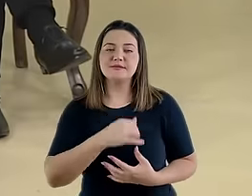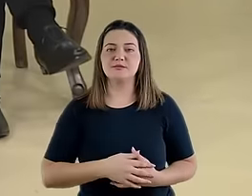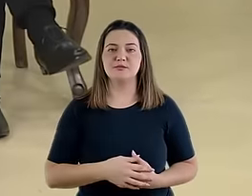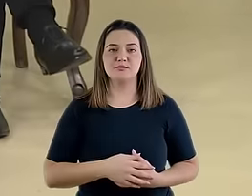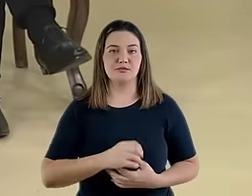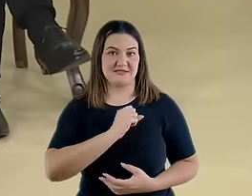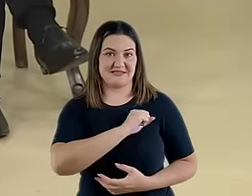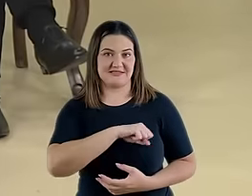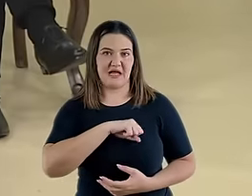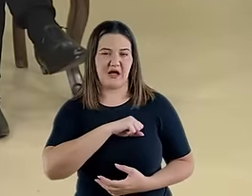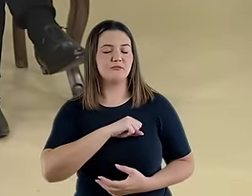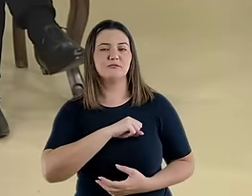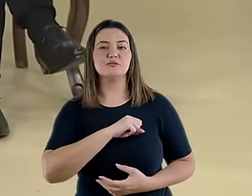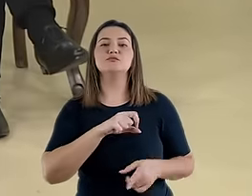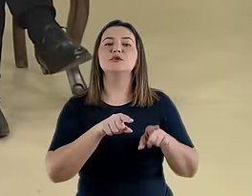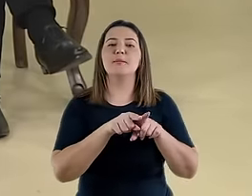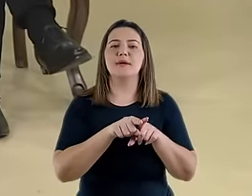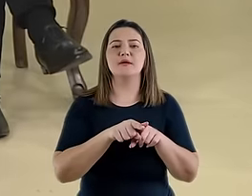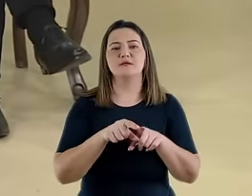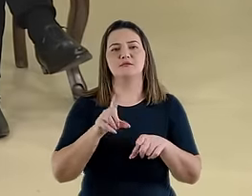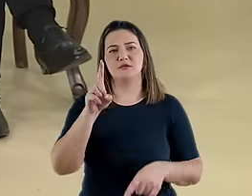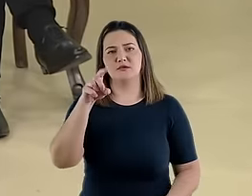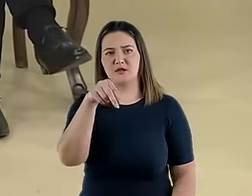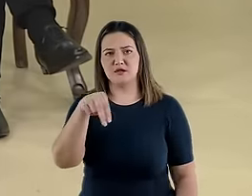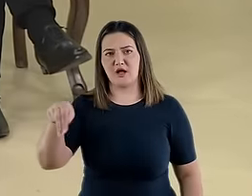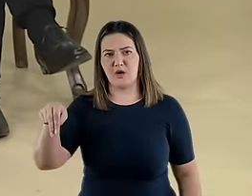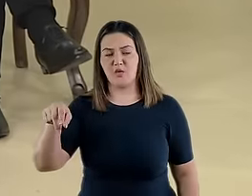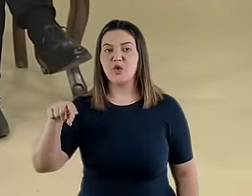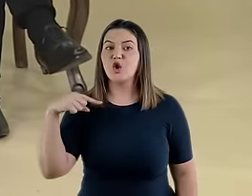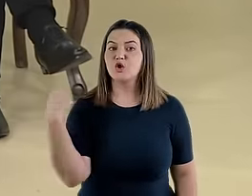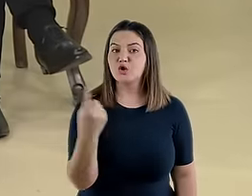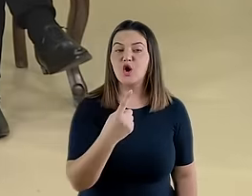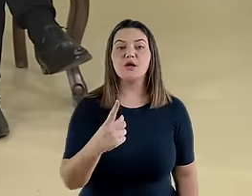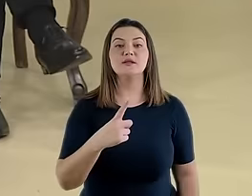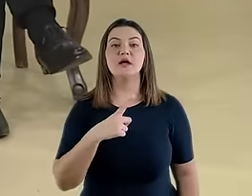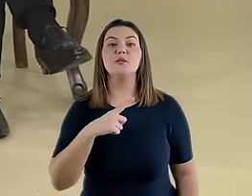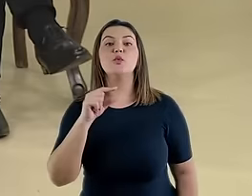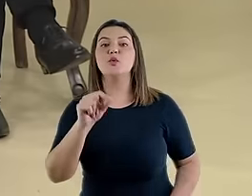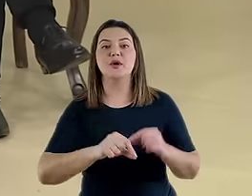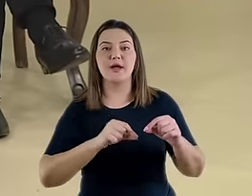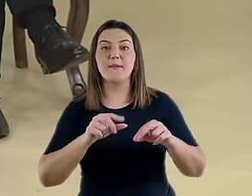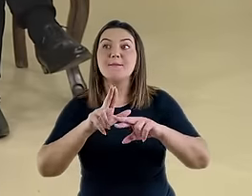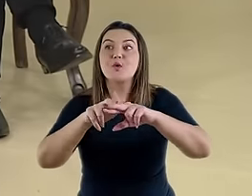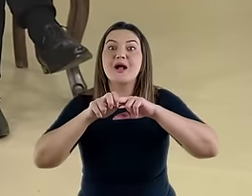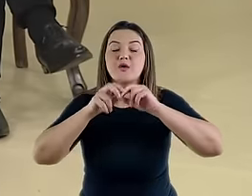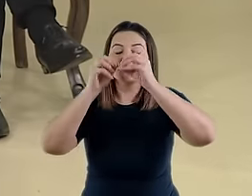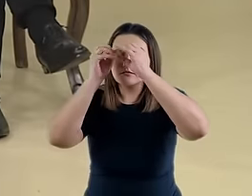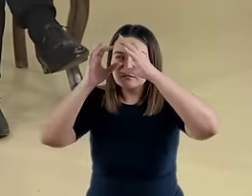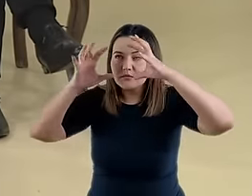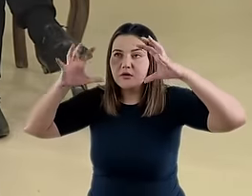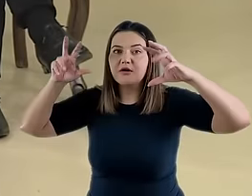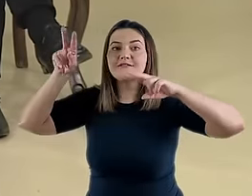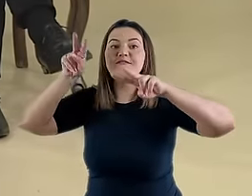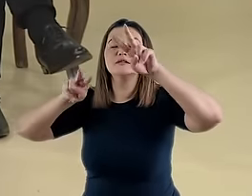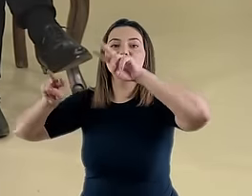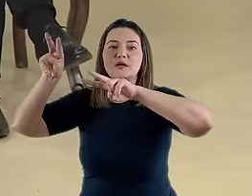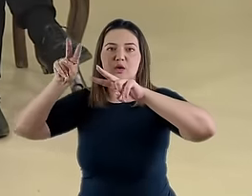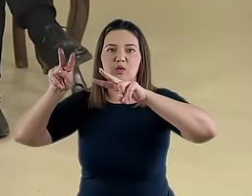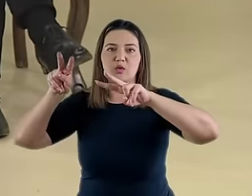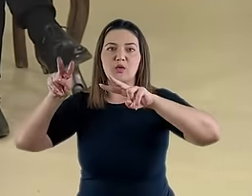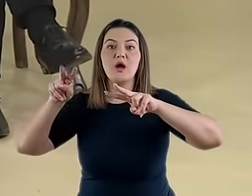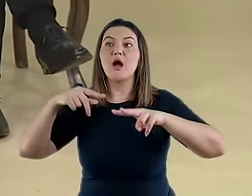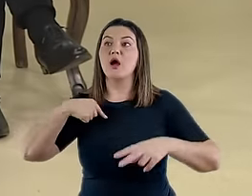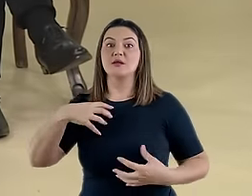Saulo ali, também no caso de Daniel, nós somos informados que, devido à visão, nenhuma força